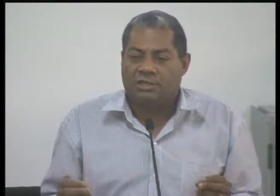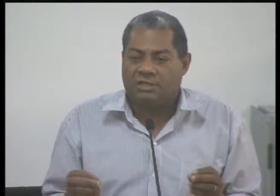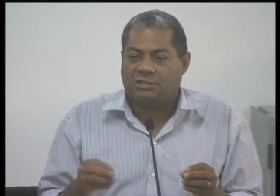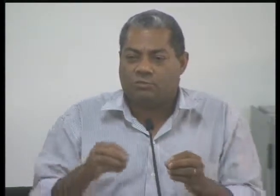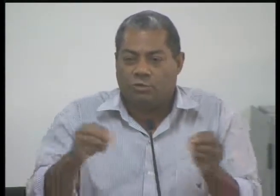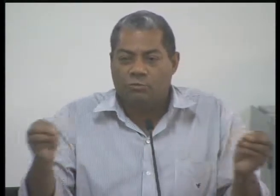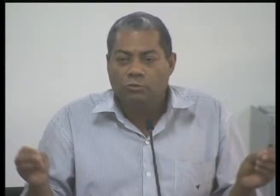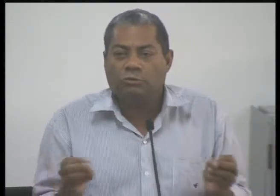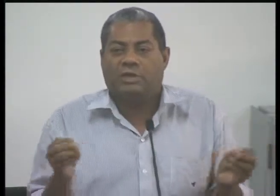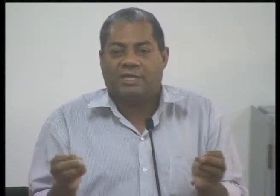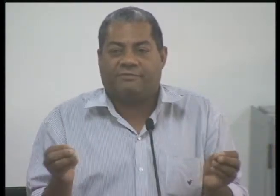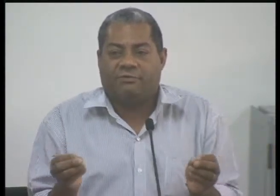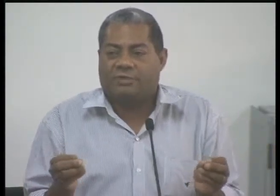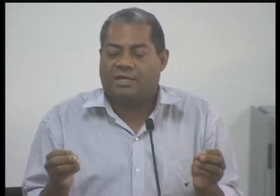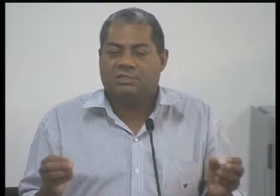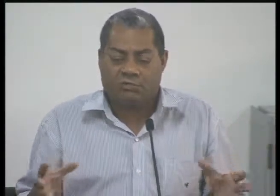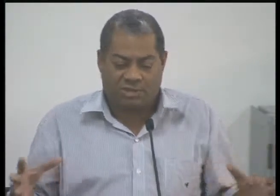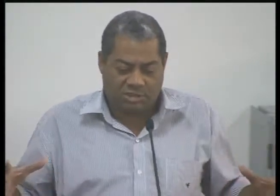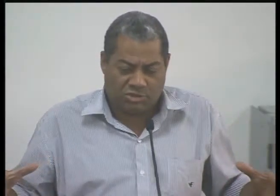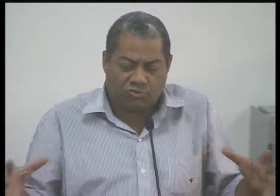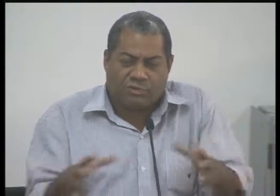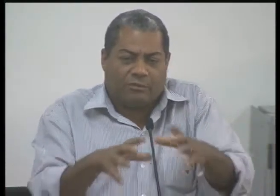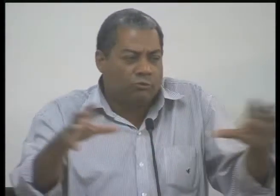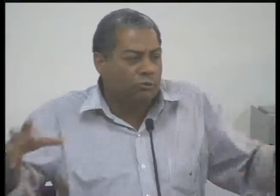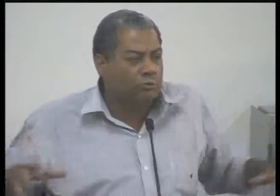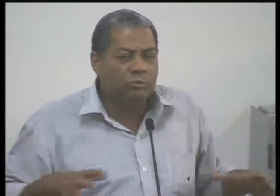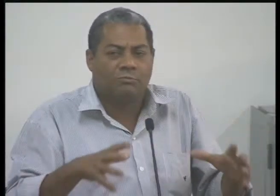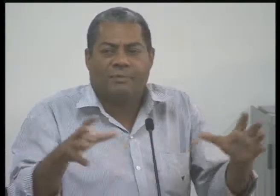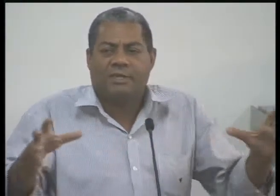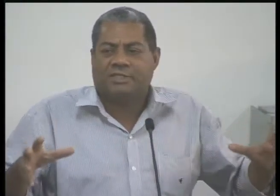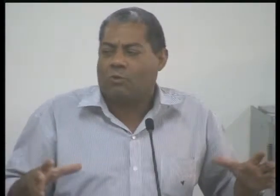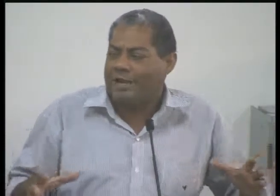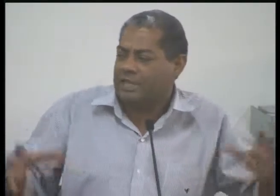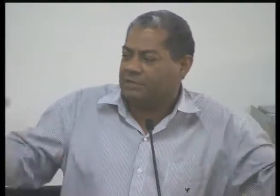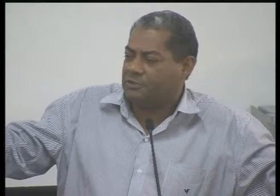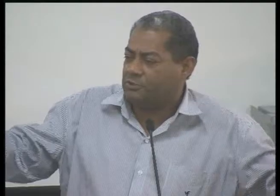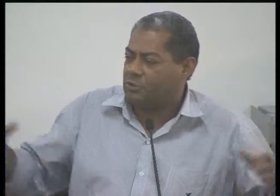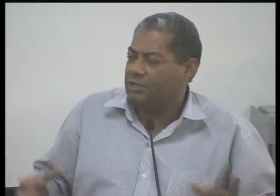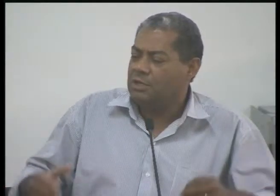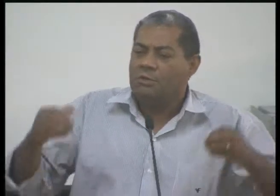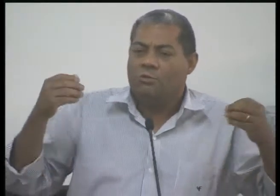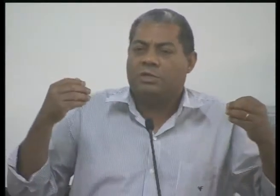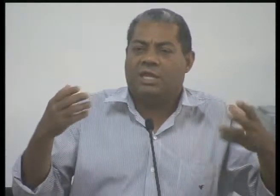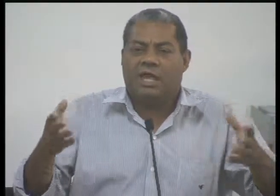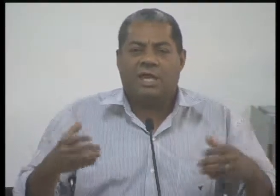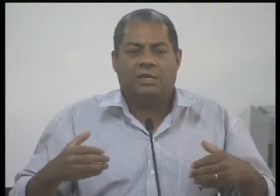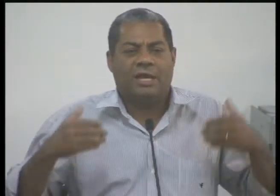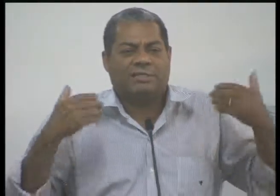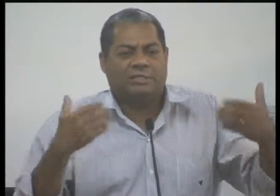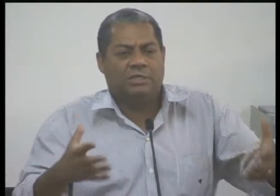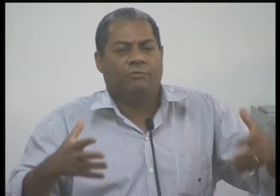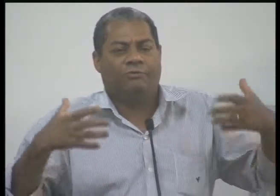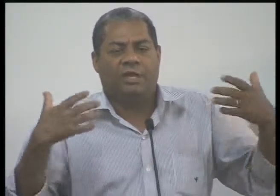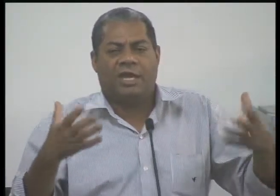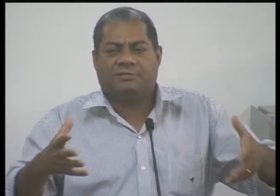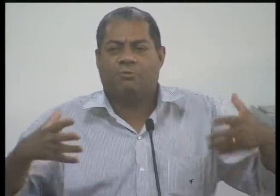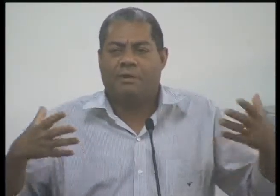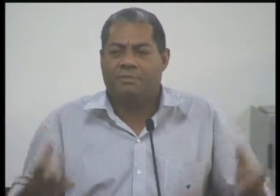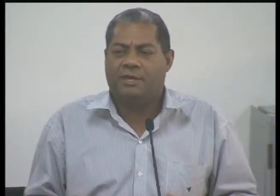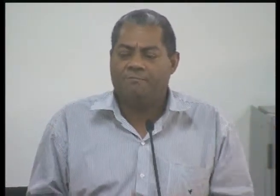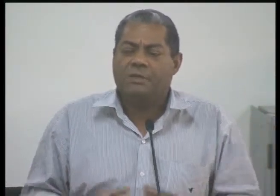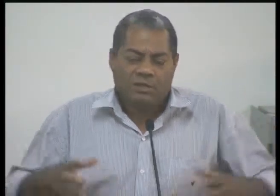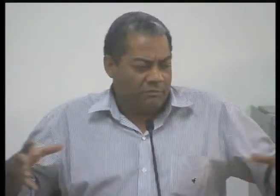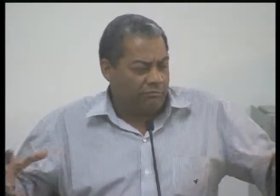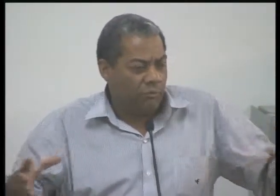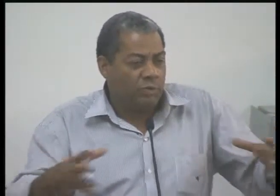qual a razão de ter perdido e quais as razões que precisam ser melhoradas. Eu tenho certeza que todo mundo quer essa faculdade. Eu